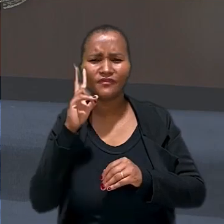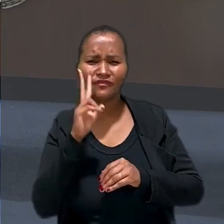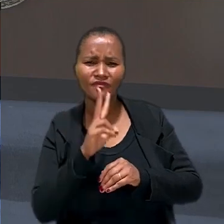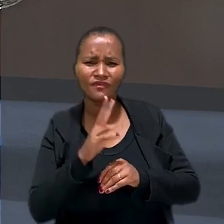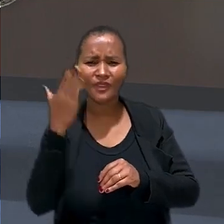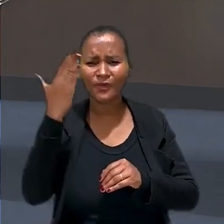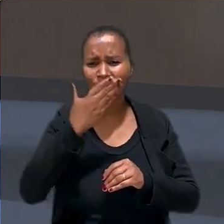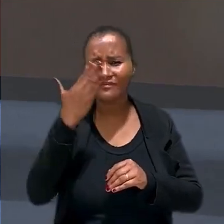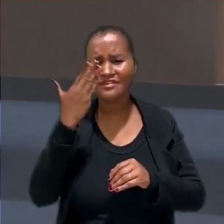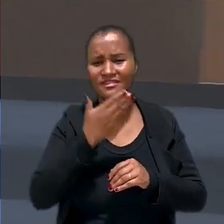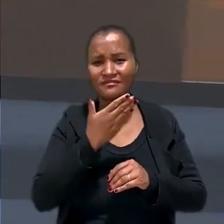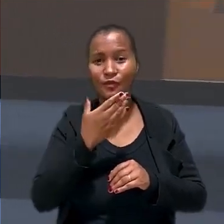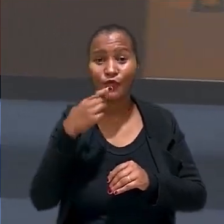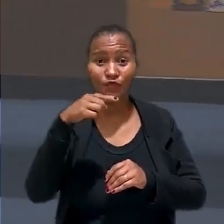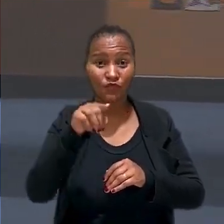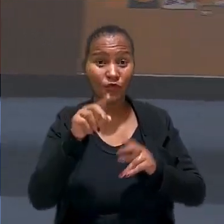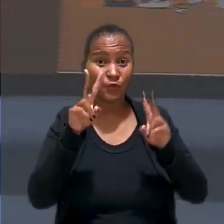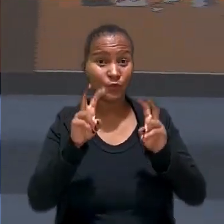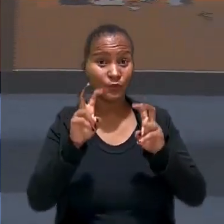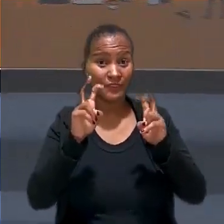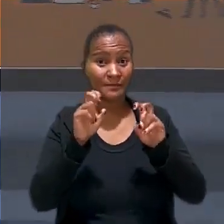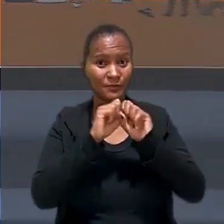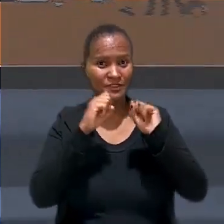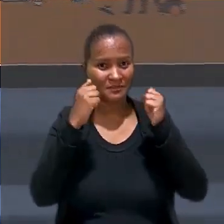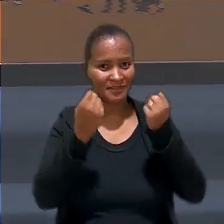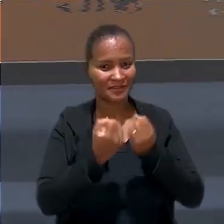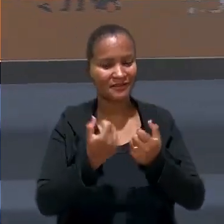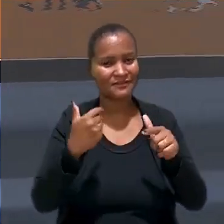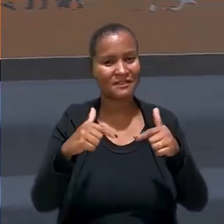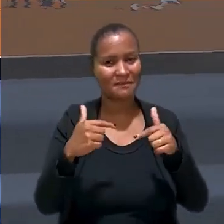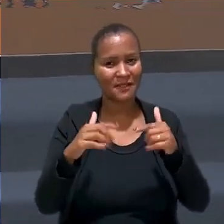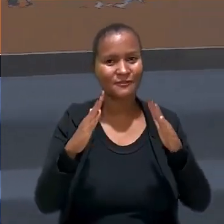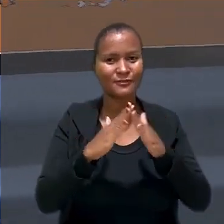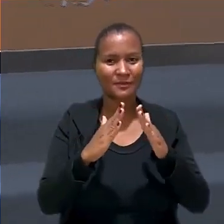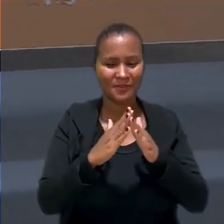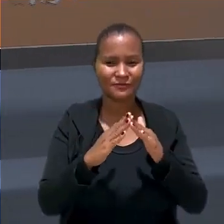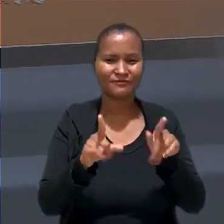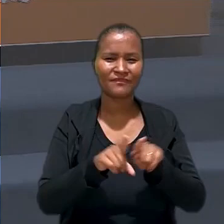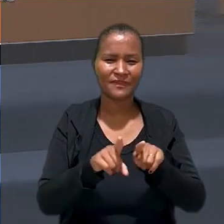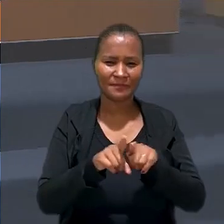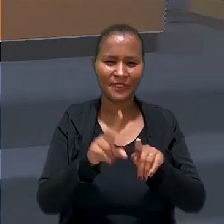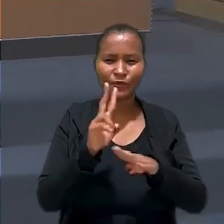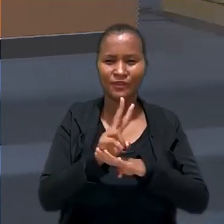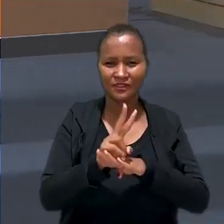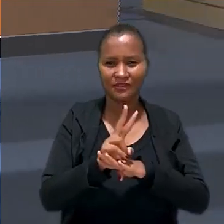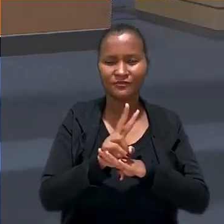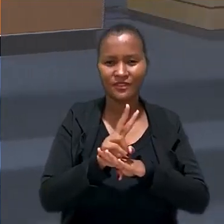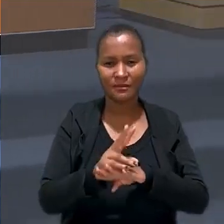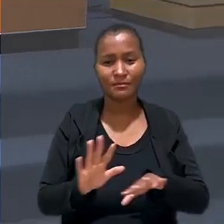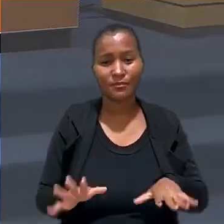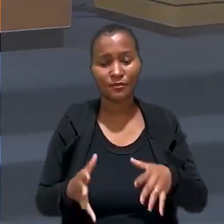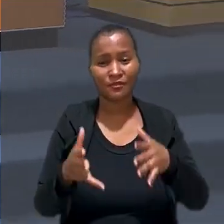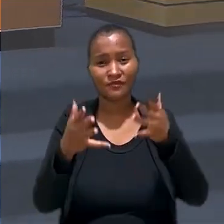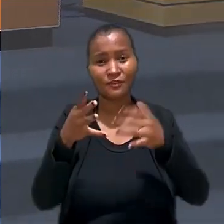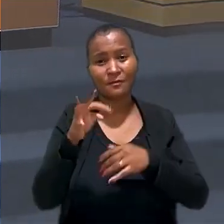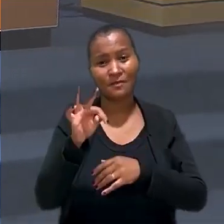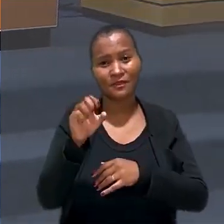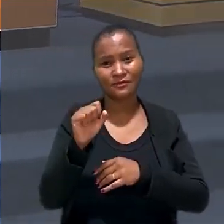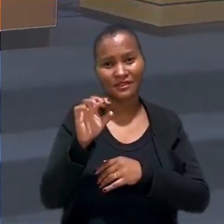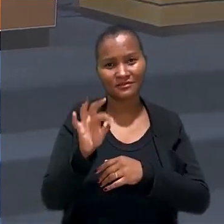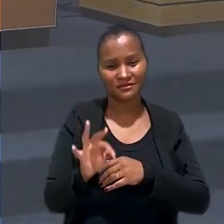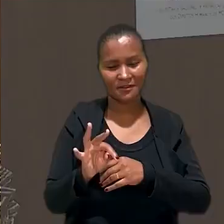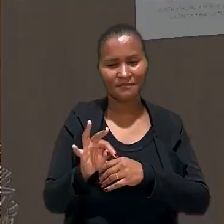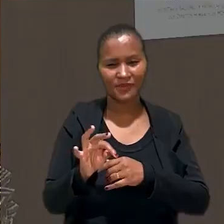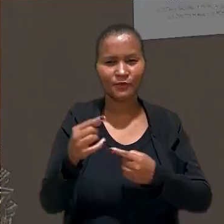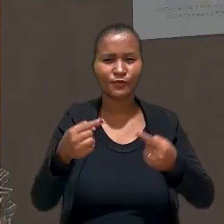Ver o Invisível. Esse foi o tema do Seminário Trabalho Doméstico e de Cuidado, promovido pelo Tribunal Superior